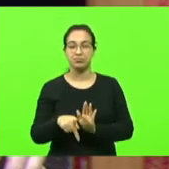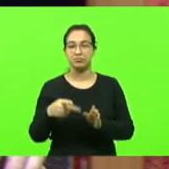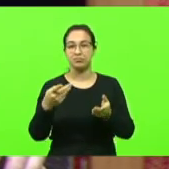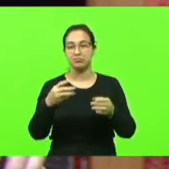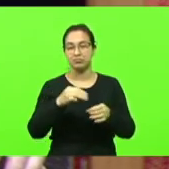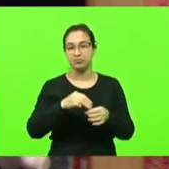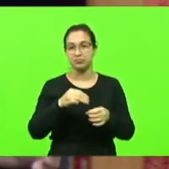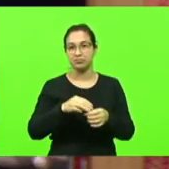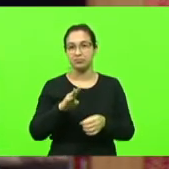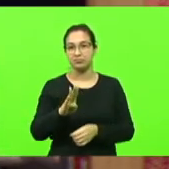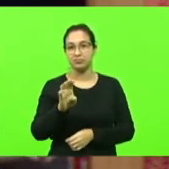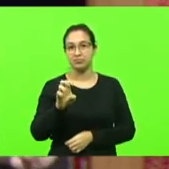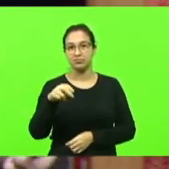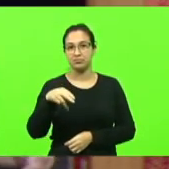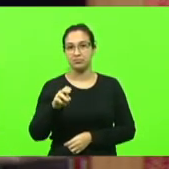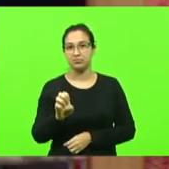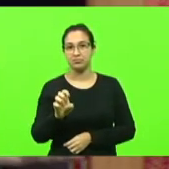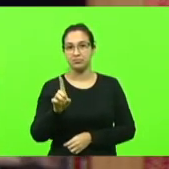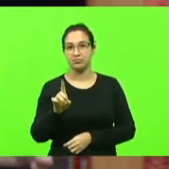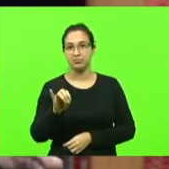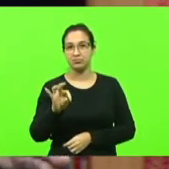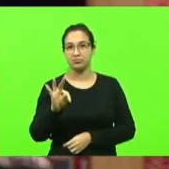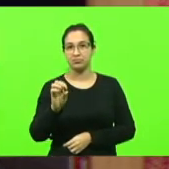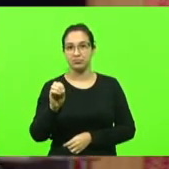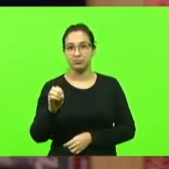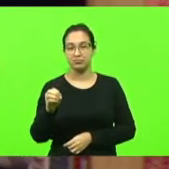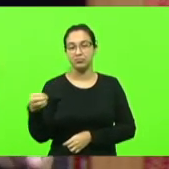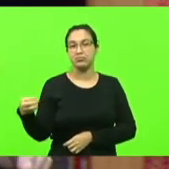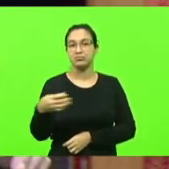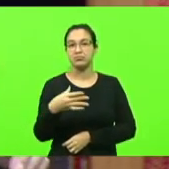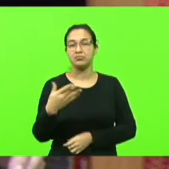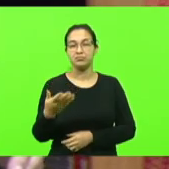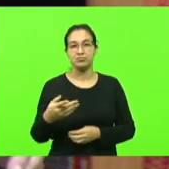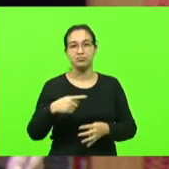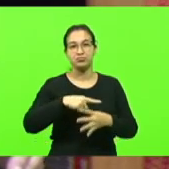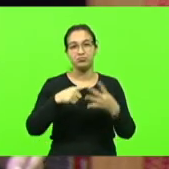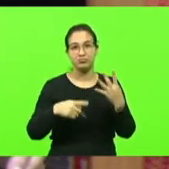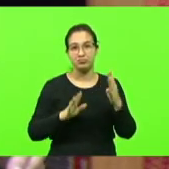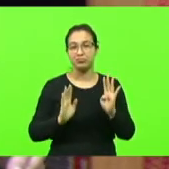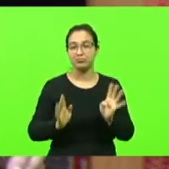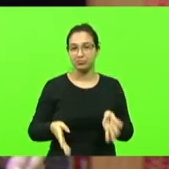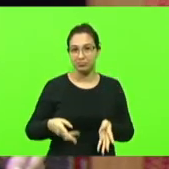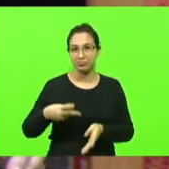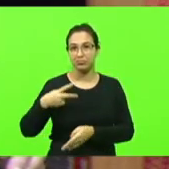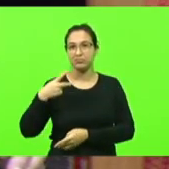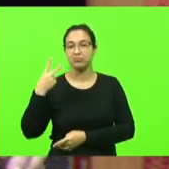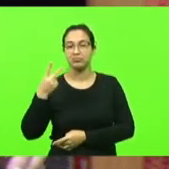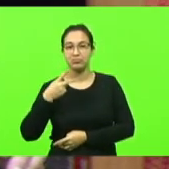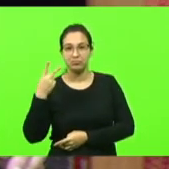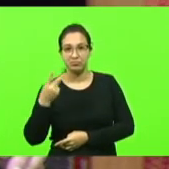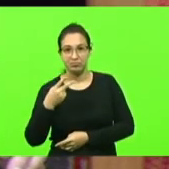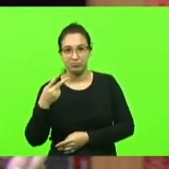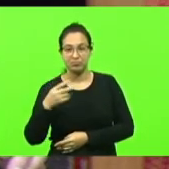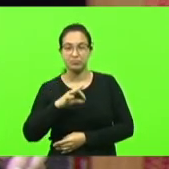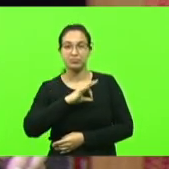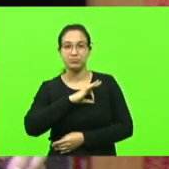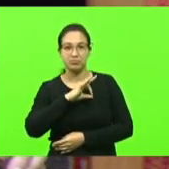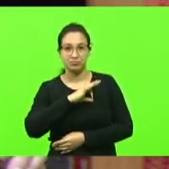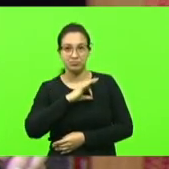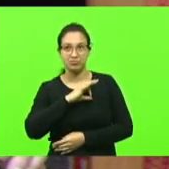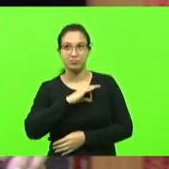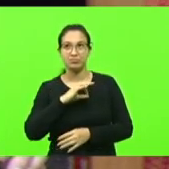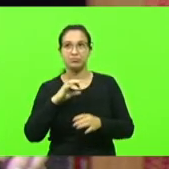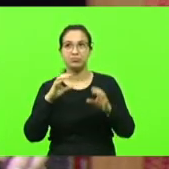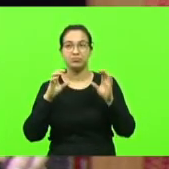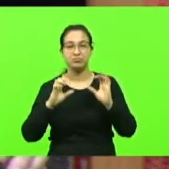é um colega vereador de quatro mandatos policial civil temos muito orgulho do trabalho que ele